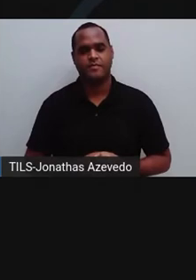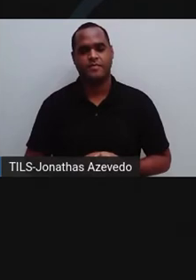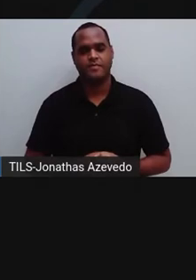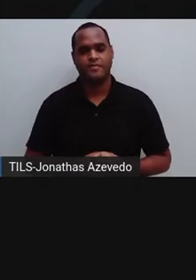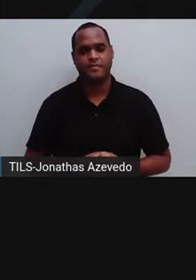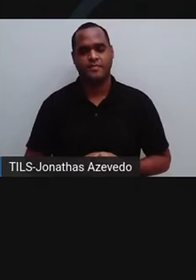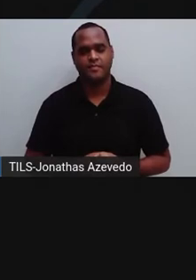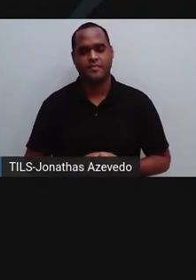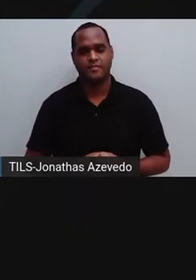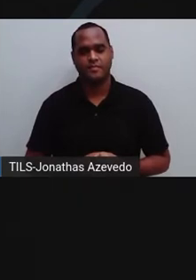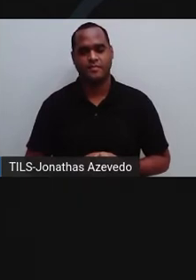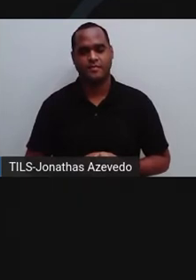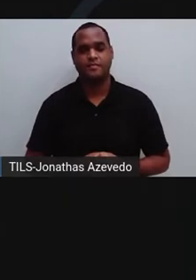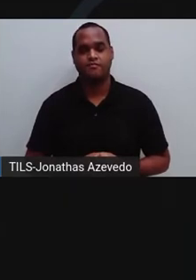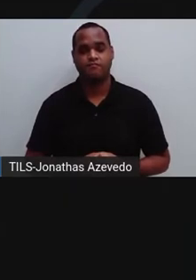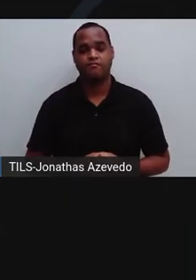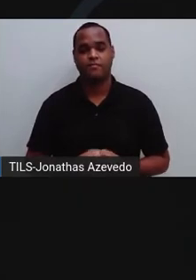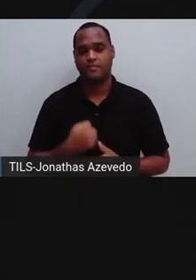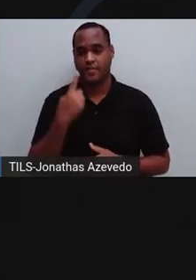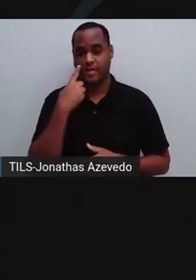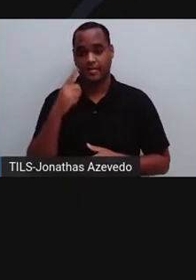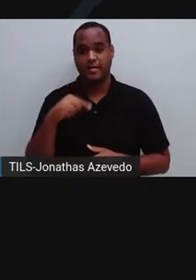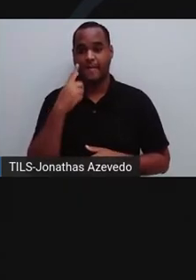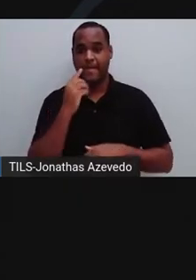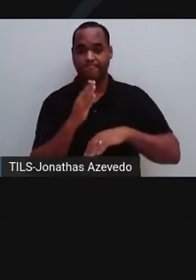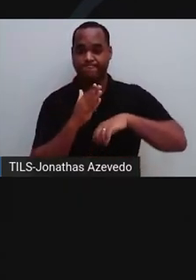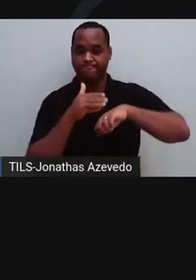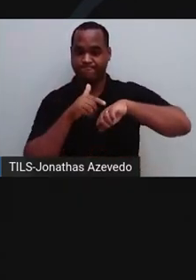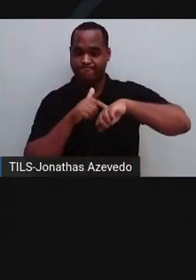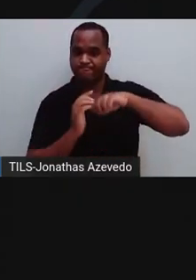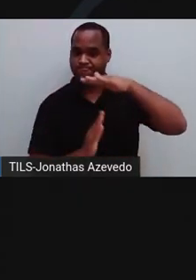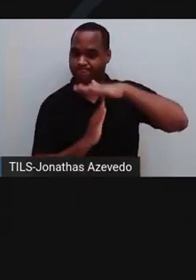É hora de impor limites mais rigorosos.